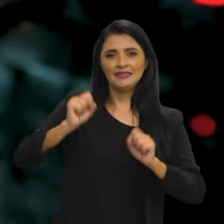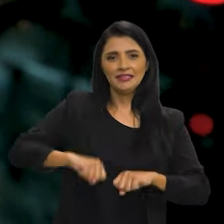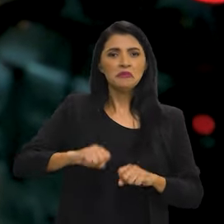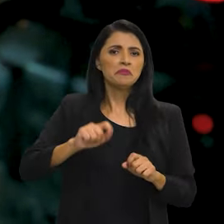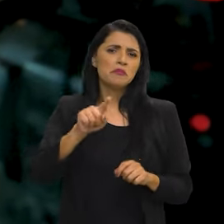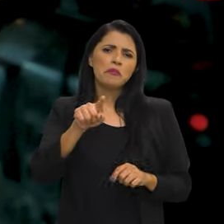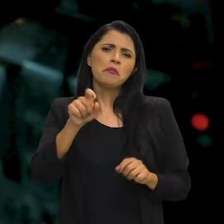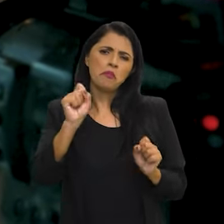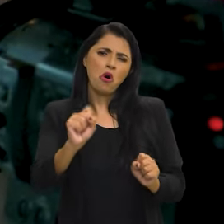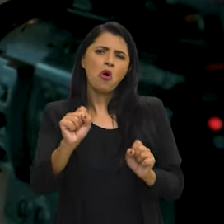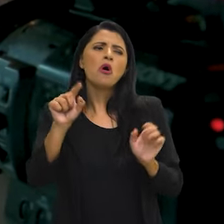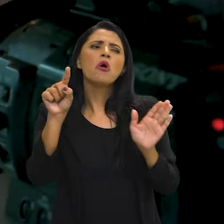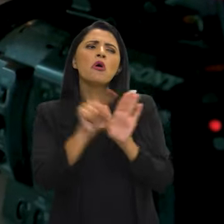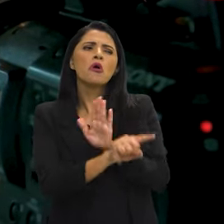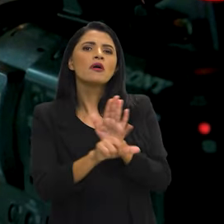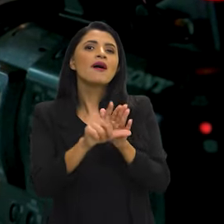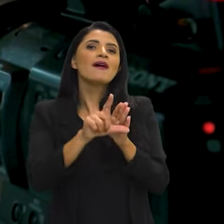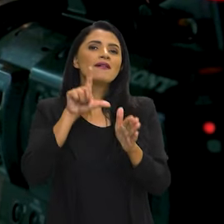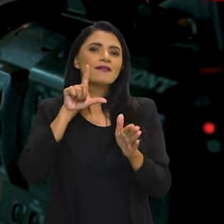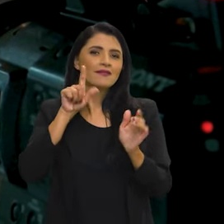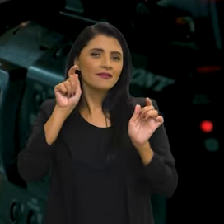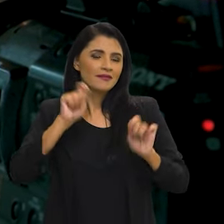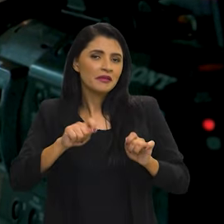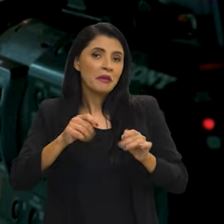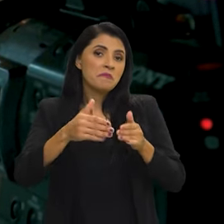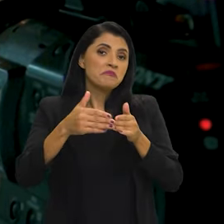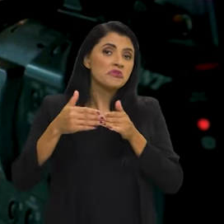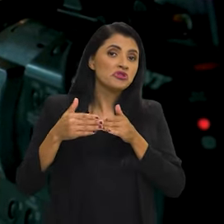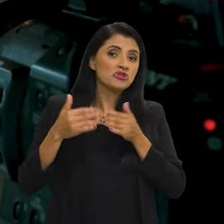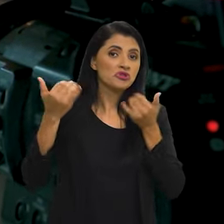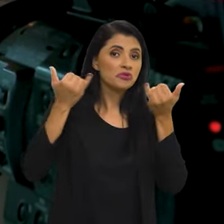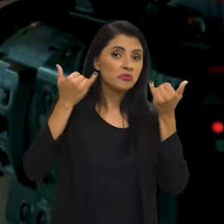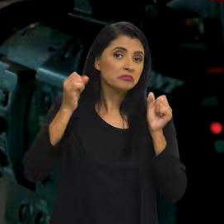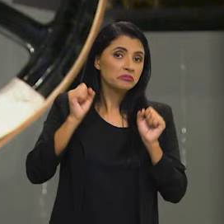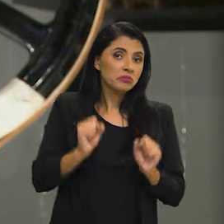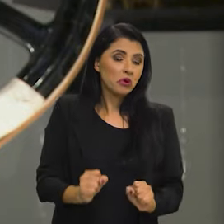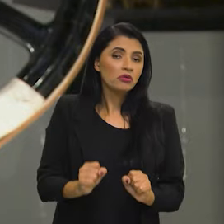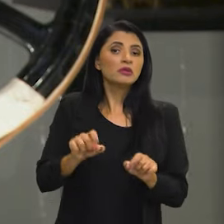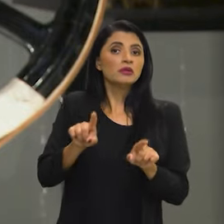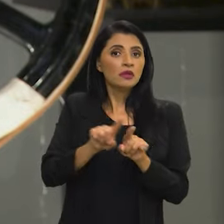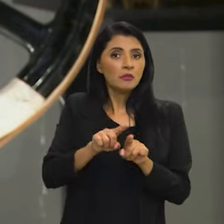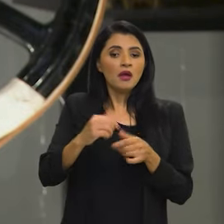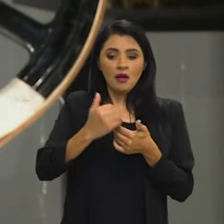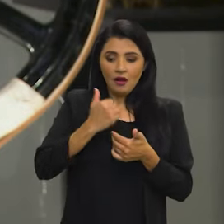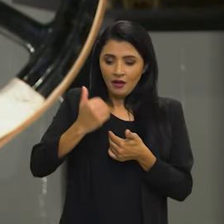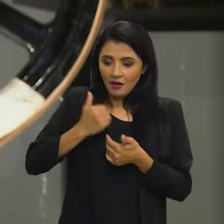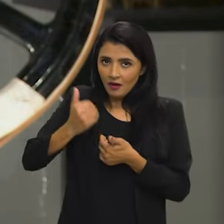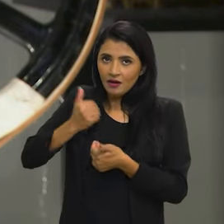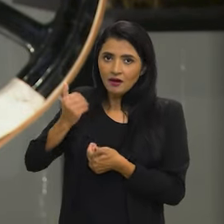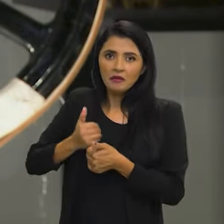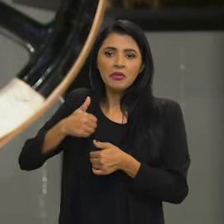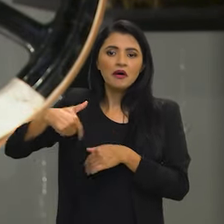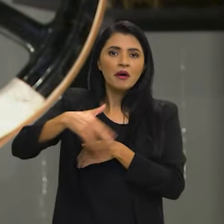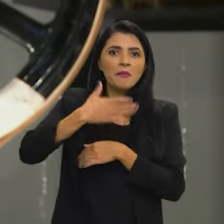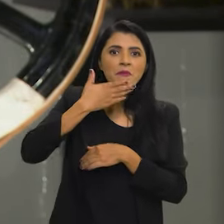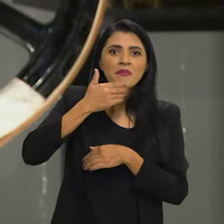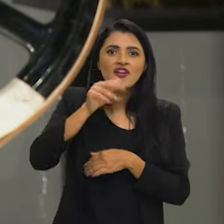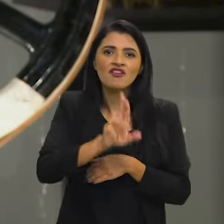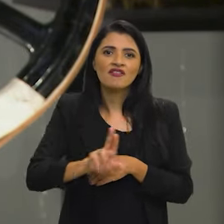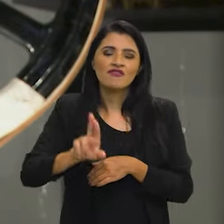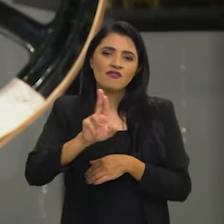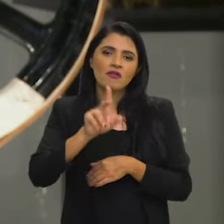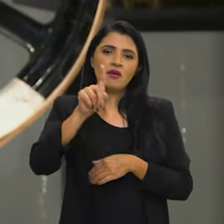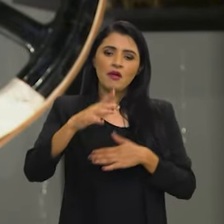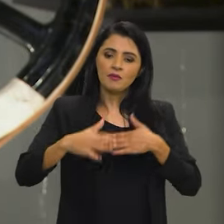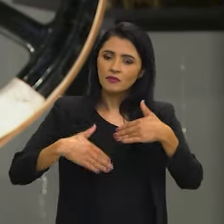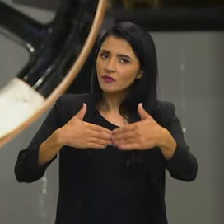fazer uma consulta prévia, solicitar informações e receber orientações para transitar melhor.